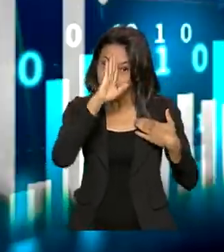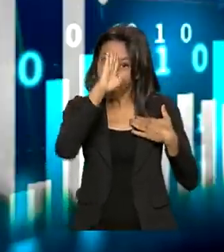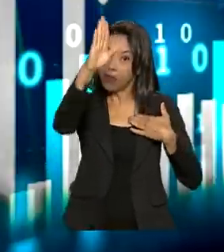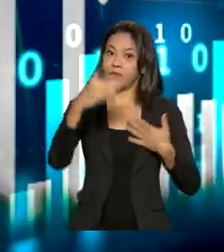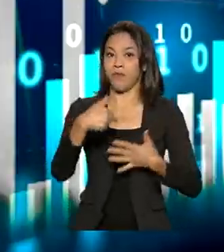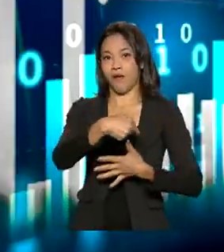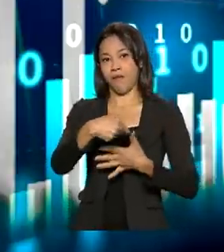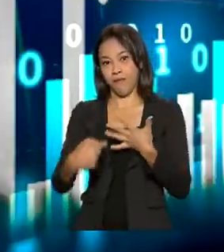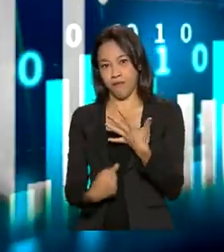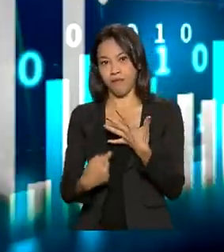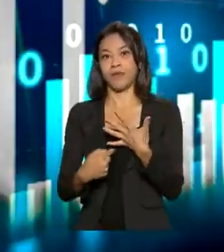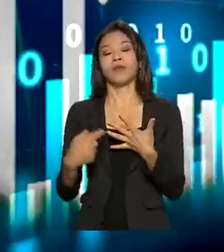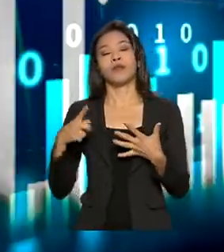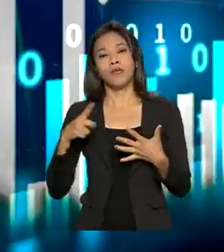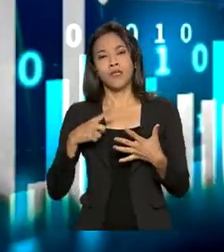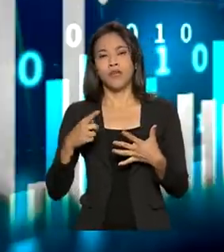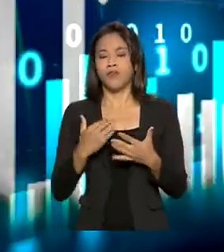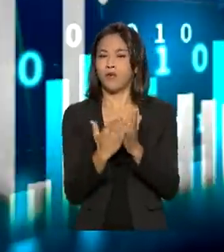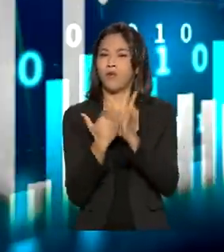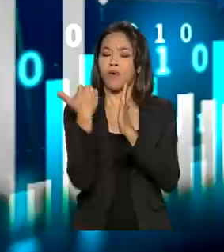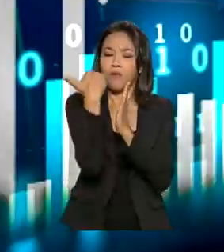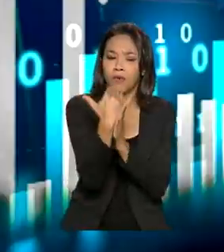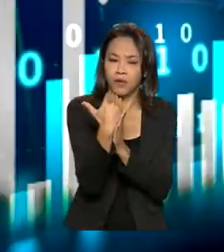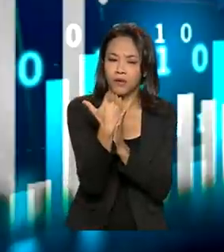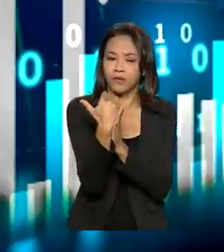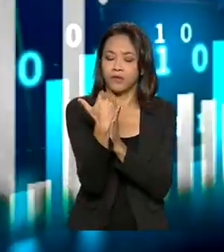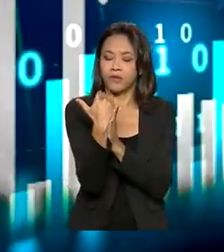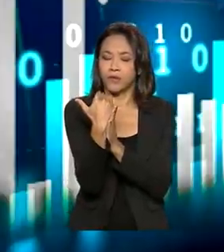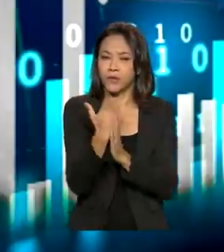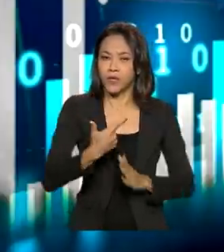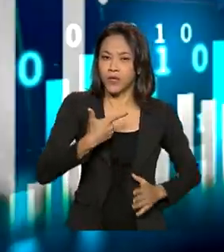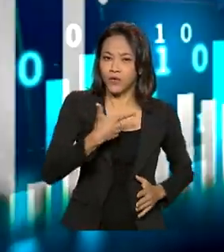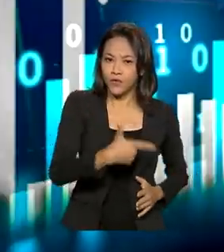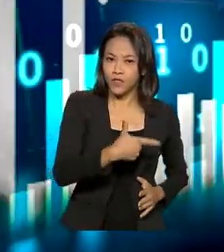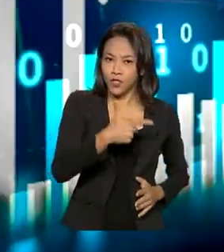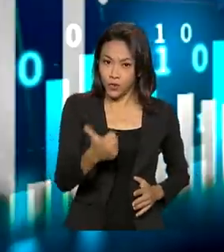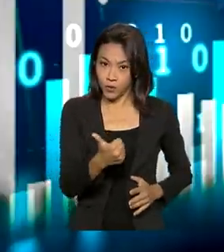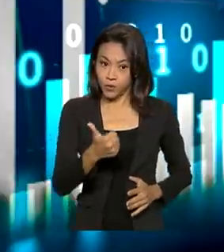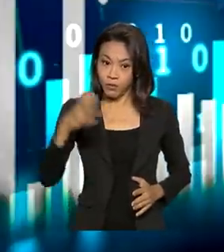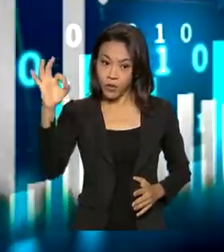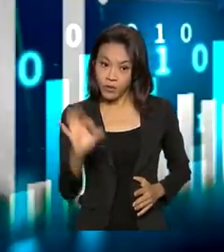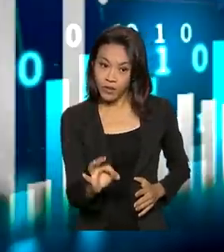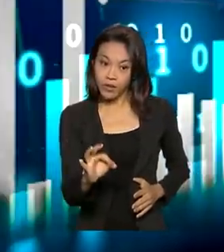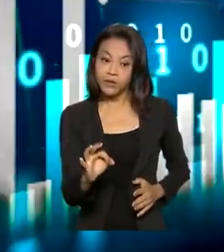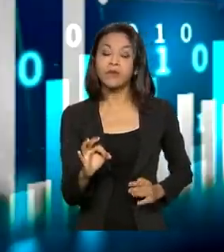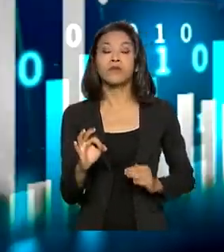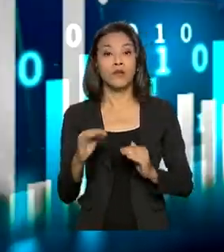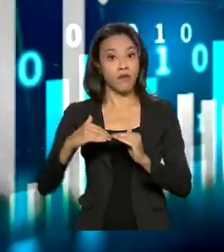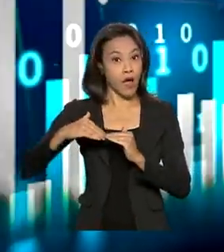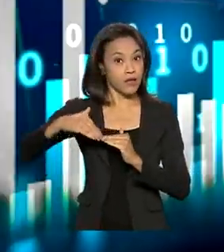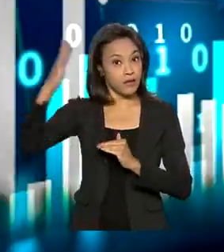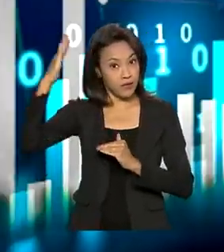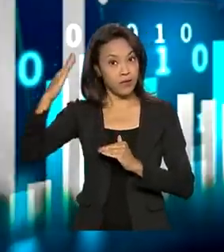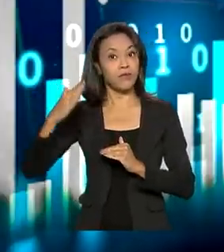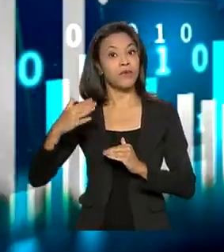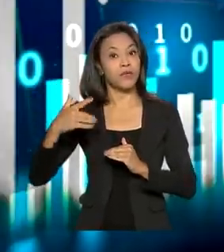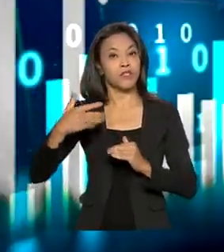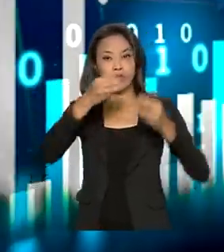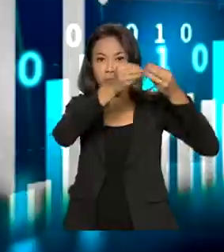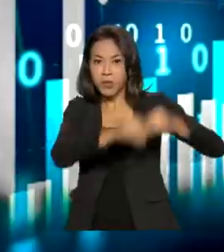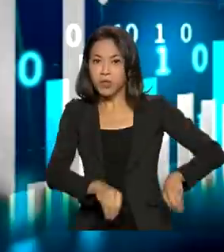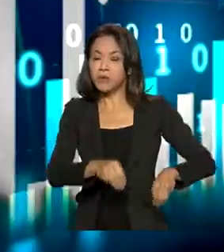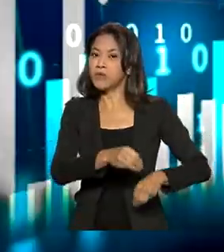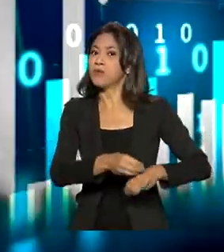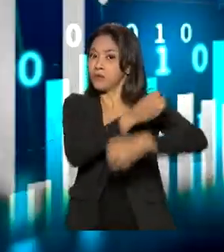cadeia gerou, então, um crescimento em 2021 de 21%, superando grande parte das suas perdas de